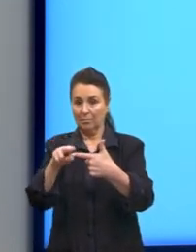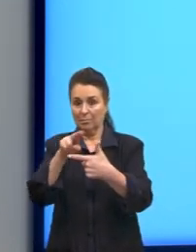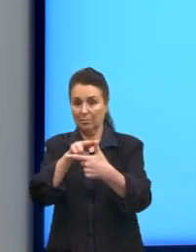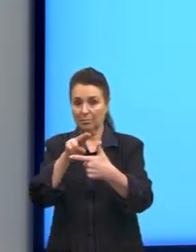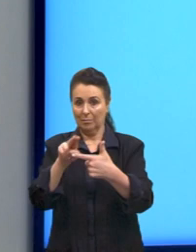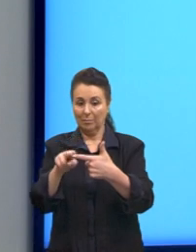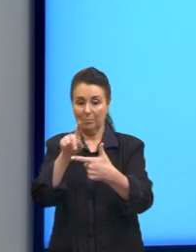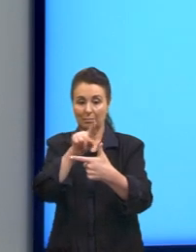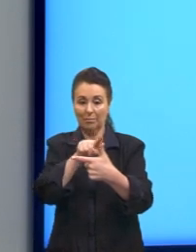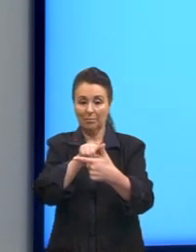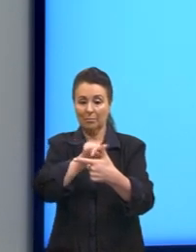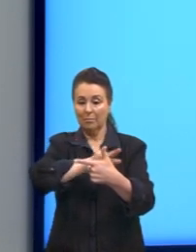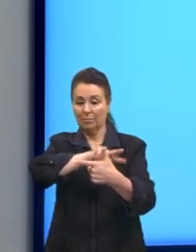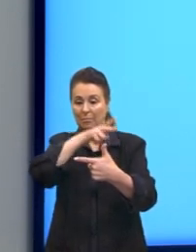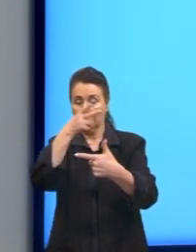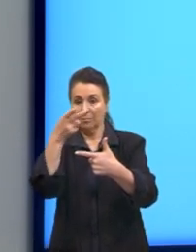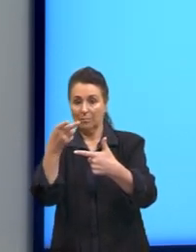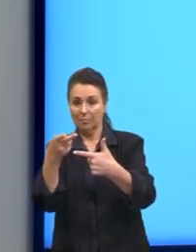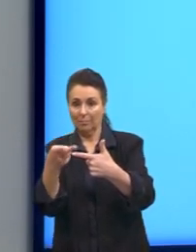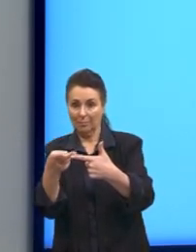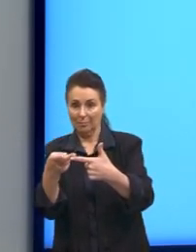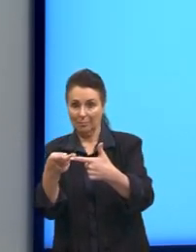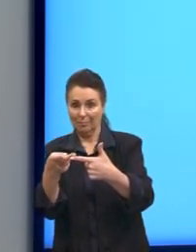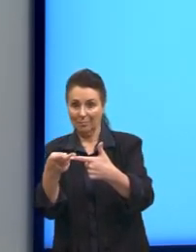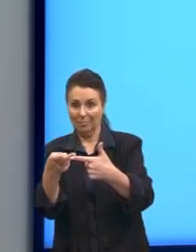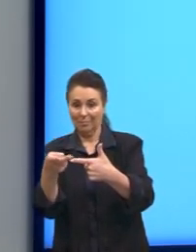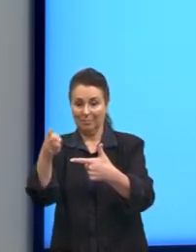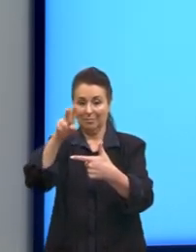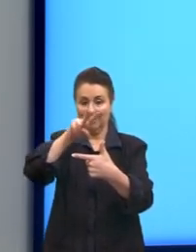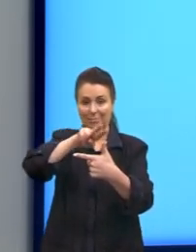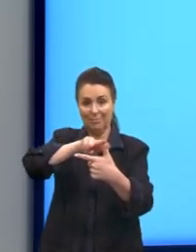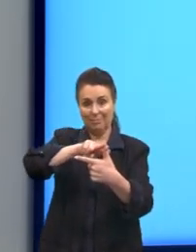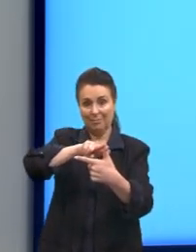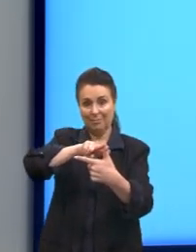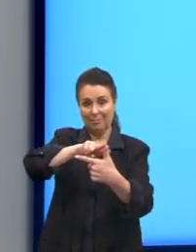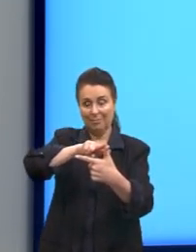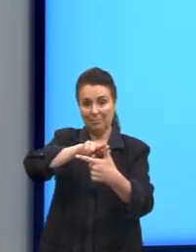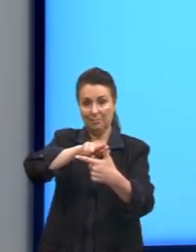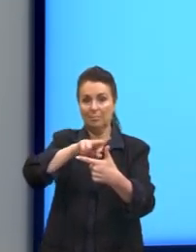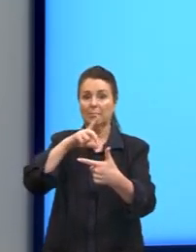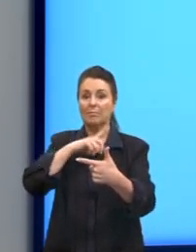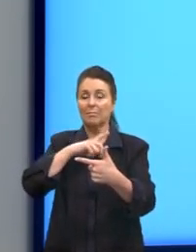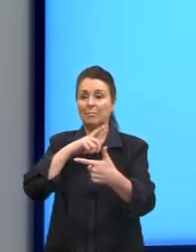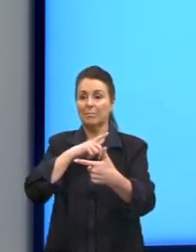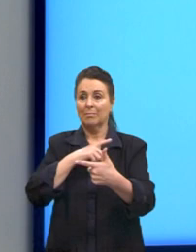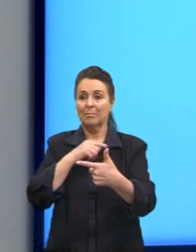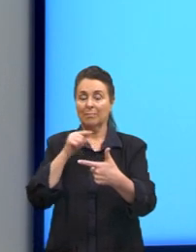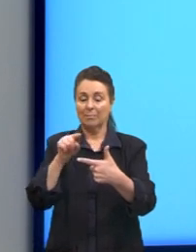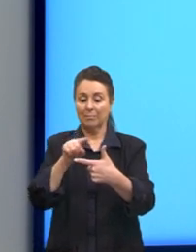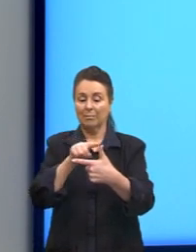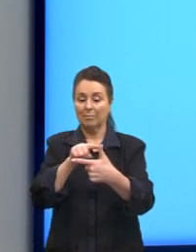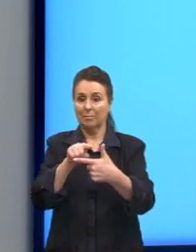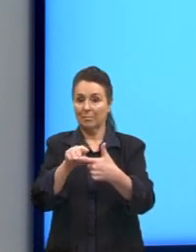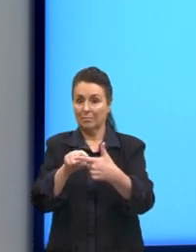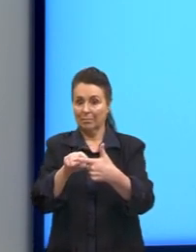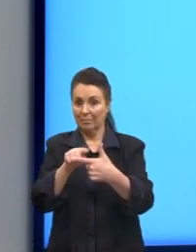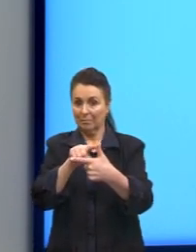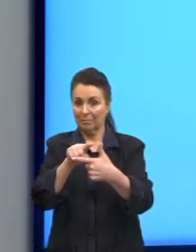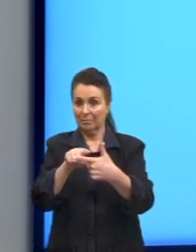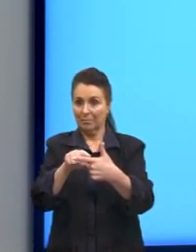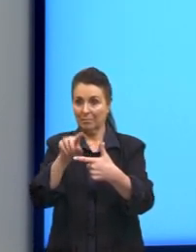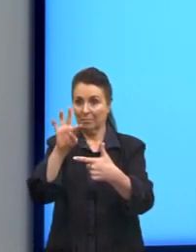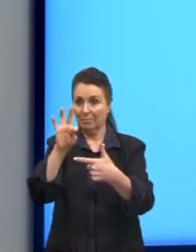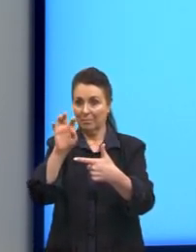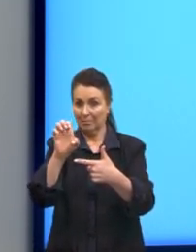sobre o cateto adjacente. Aqui, eu tenho, se eu estou considerando esse aqui, o ângulo θ,